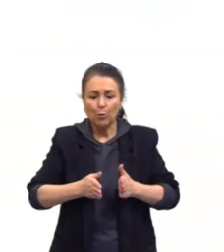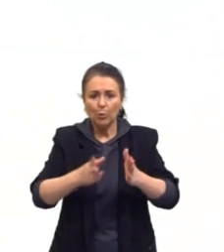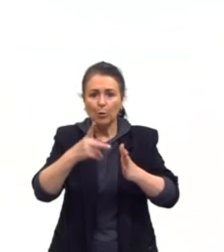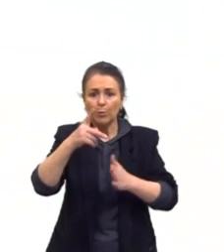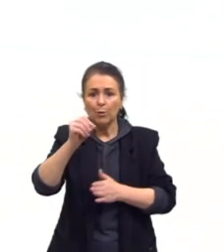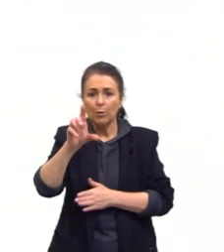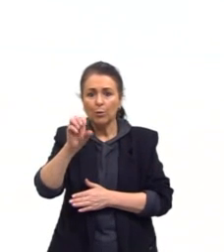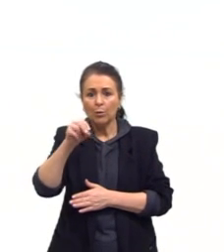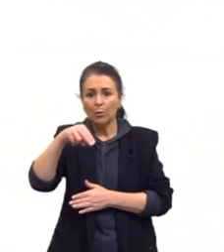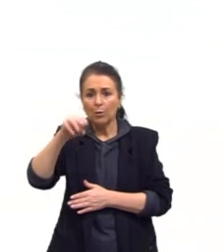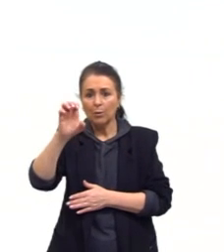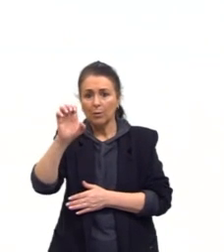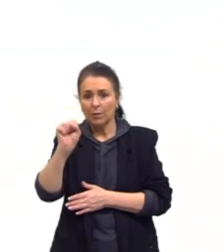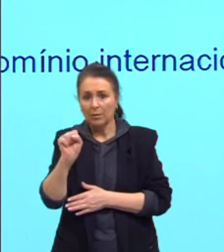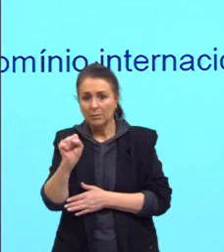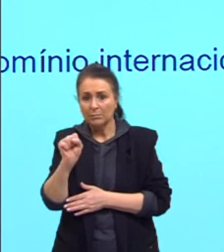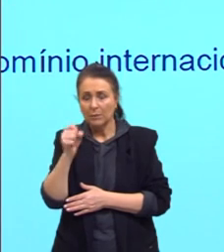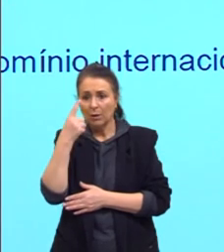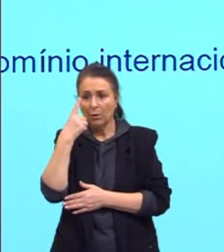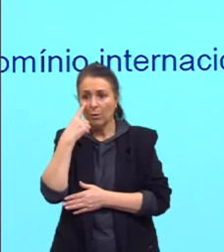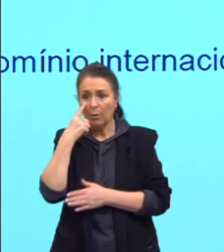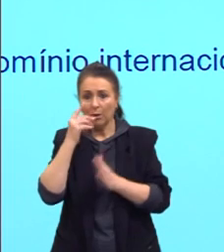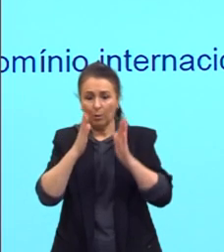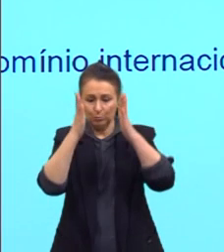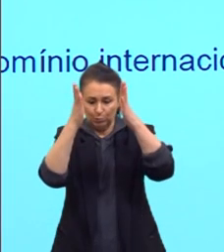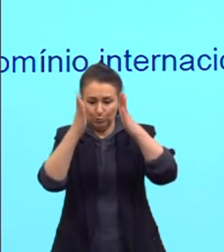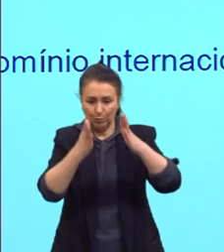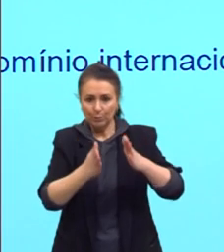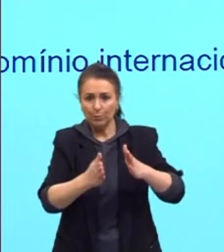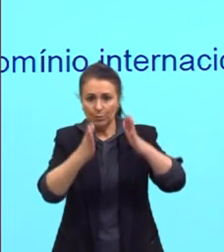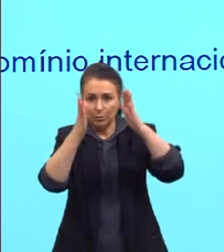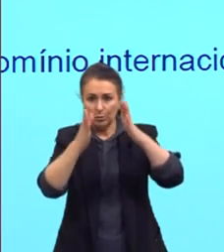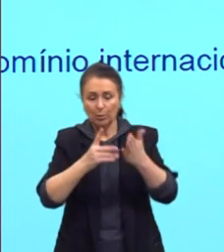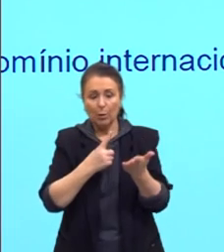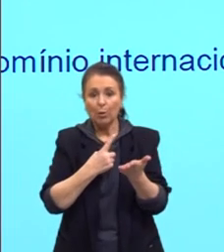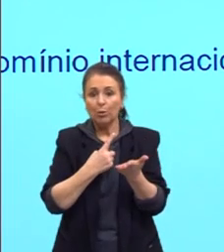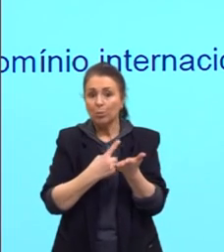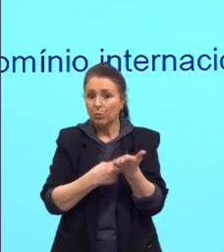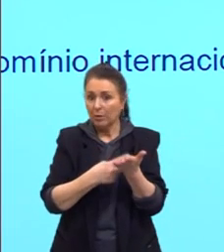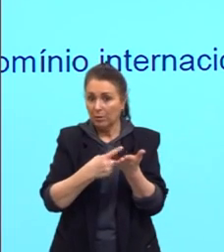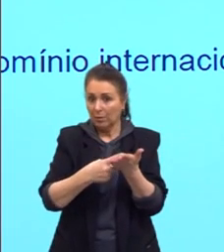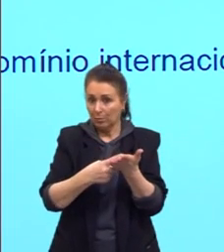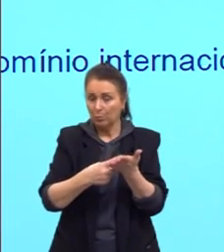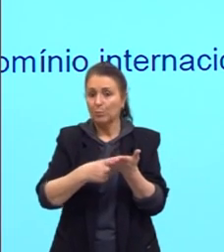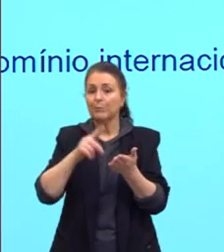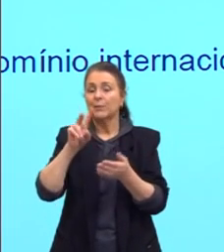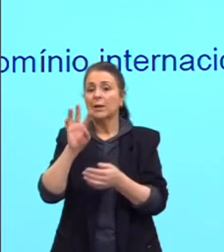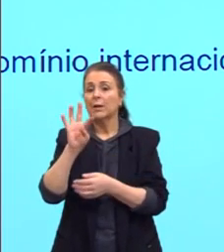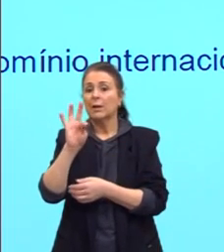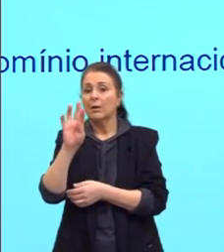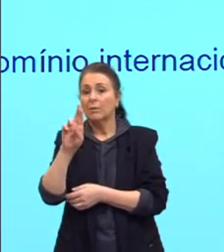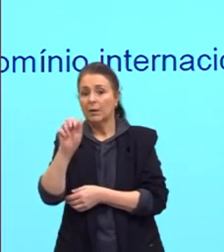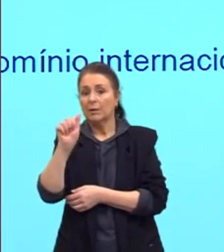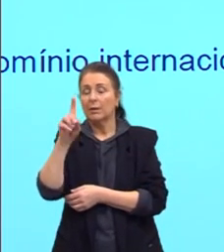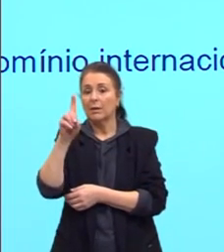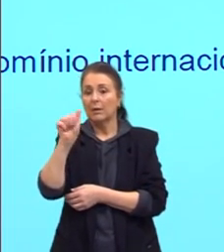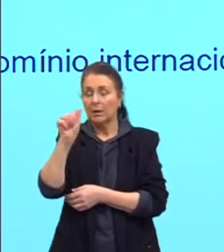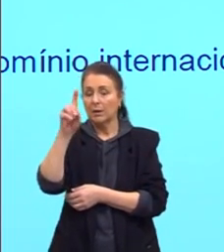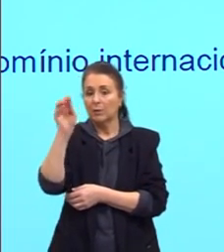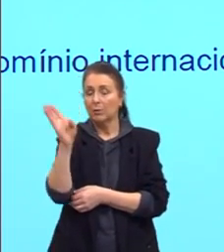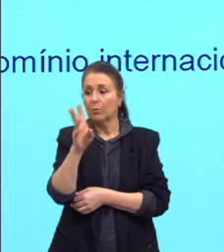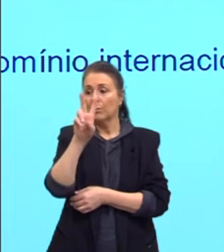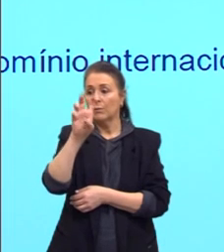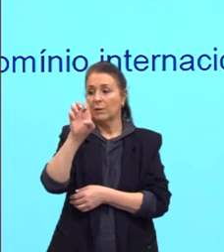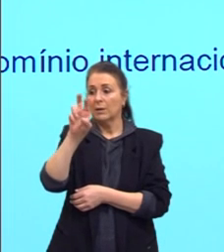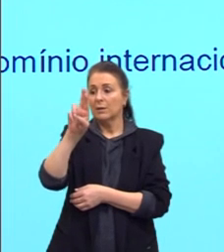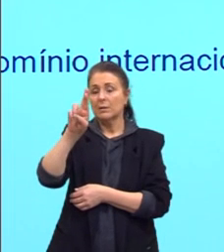né? Aquela questão, tá aqui, ó, o corredor polonês, né? No Tratado de Versalhes, dizia, ó, a Polônia tem que ter uma saída para